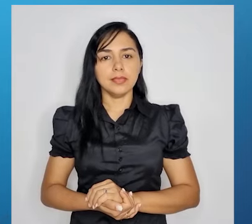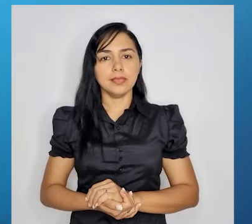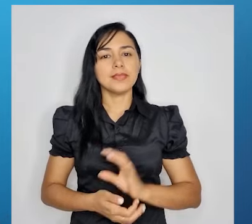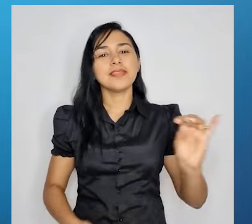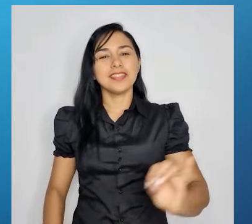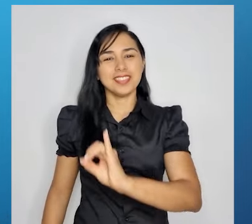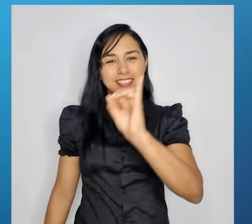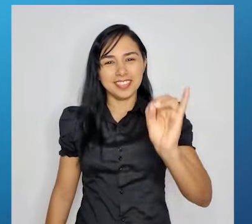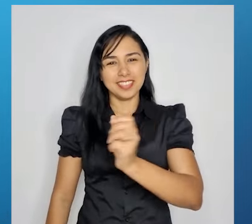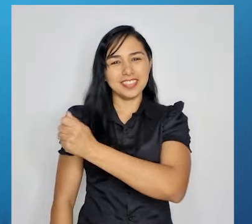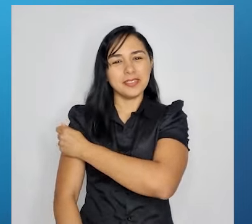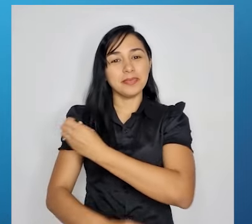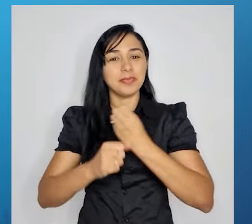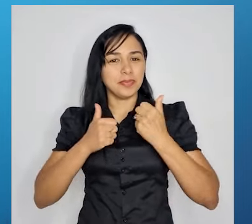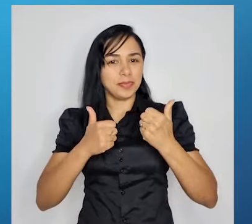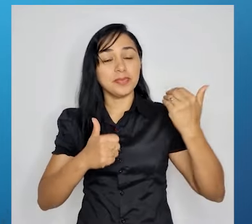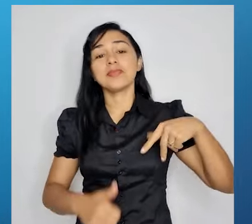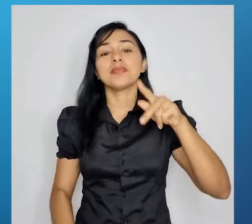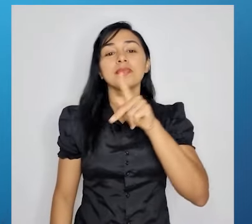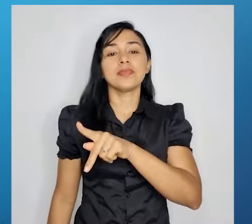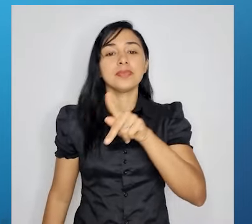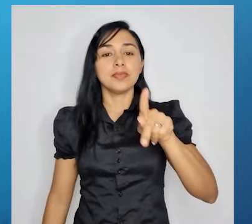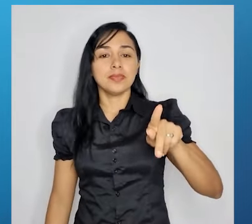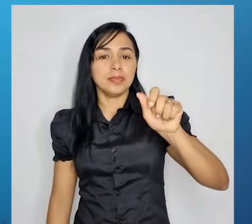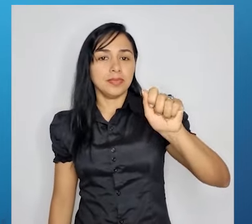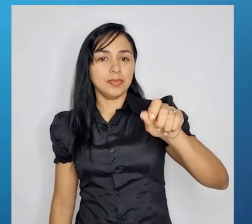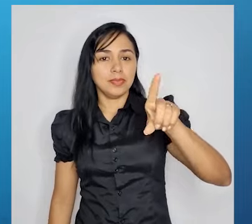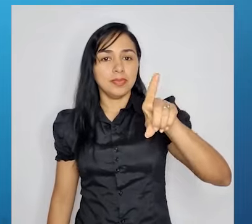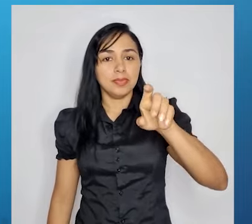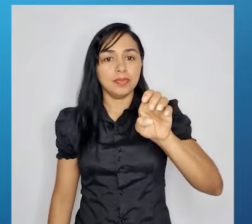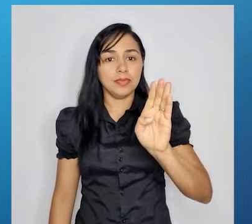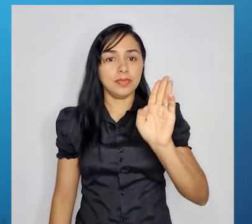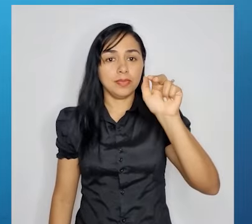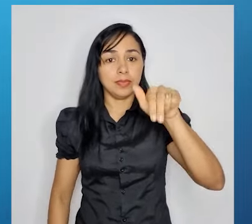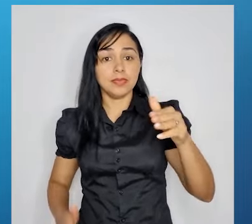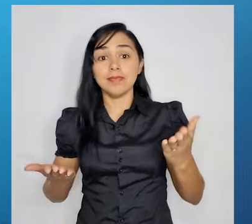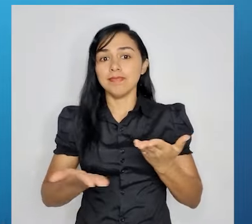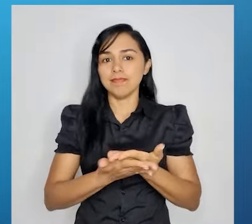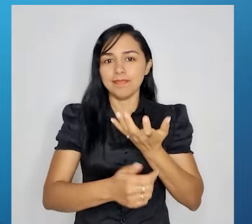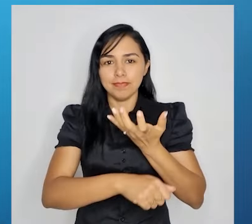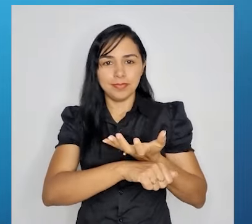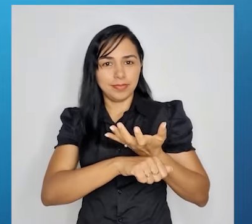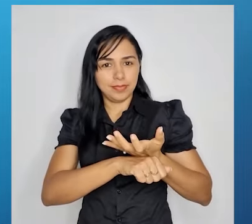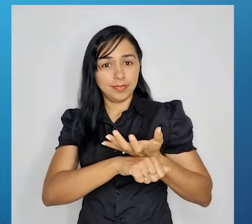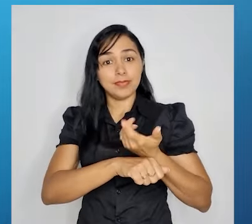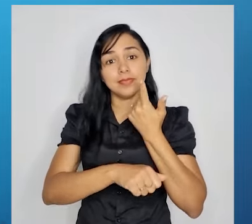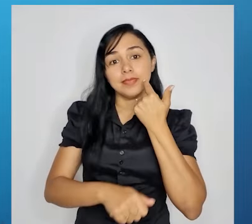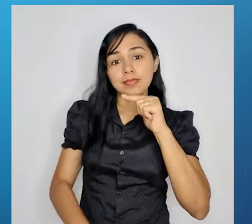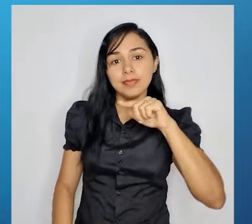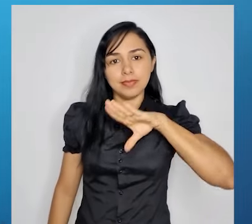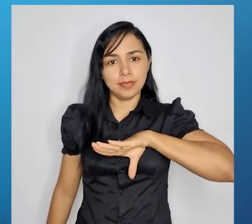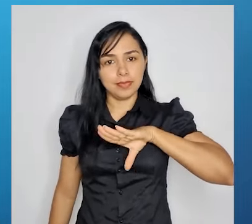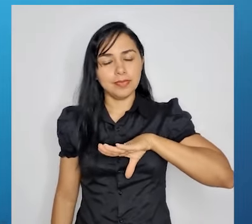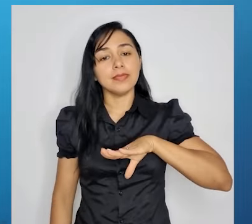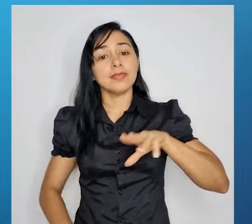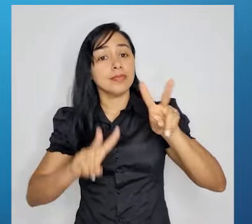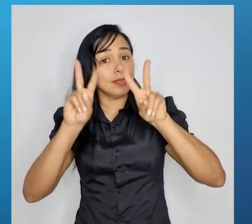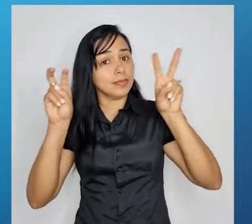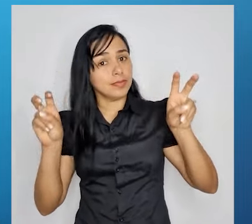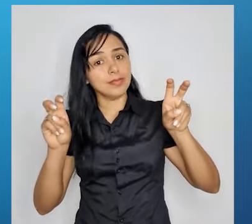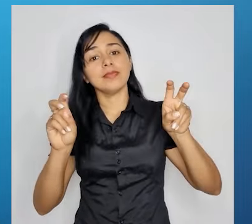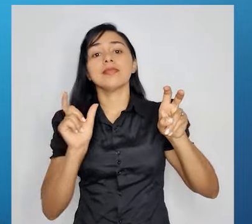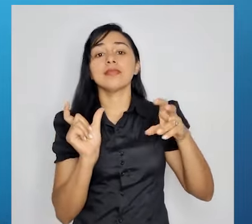Oi, turma, tudo bem? Eu sou o professor Adeblan e hoje vamos ter uma aula de língua portuguesa sobre conjunção.